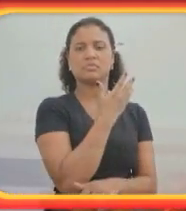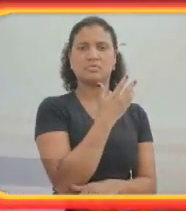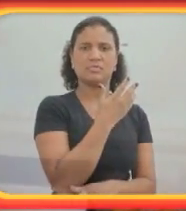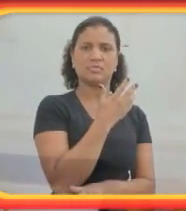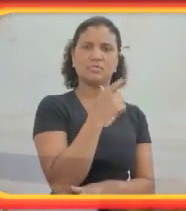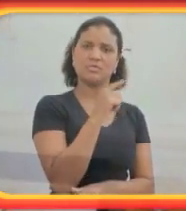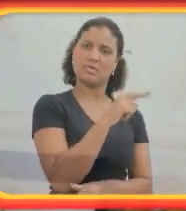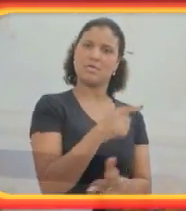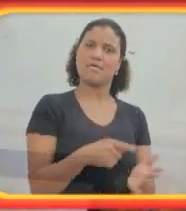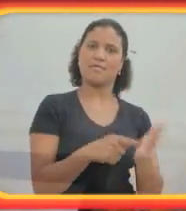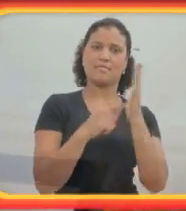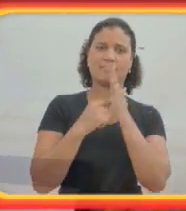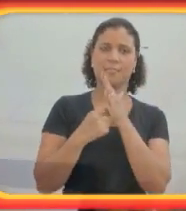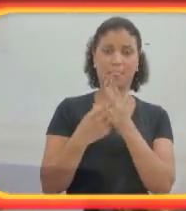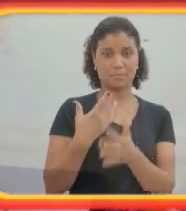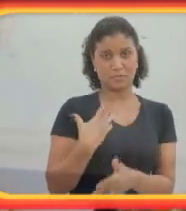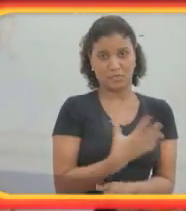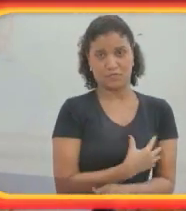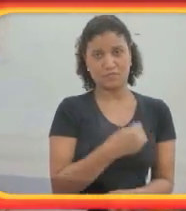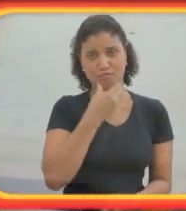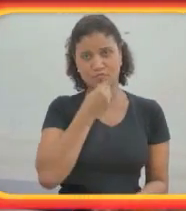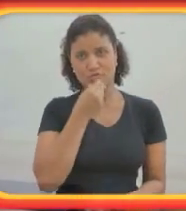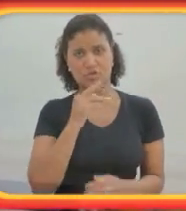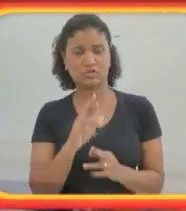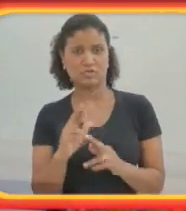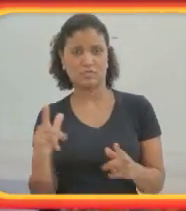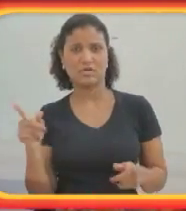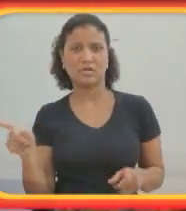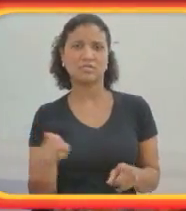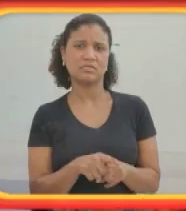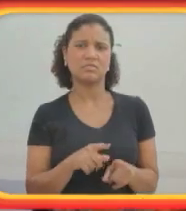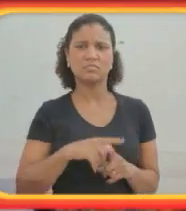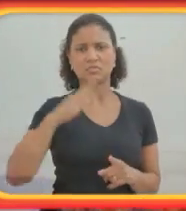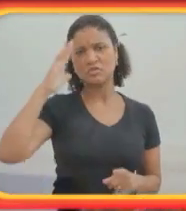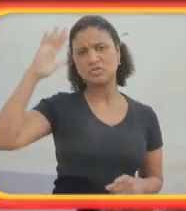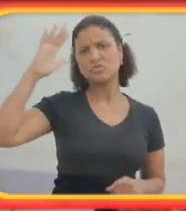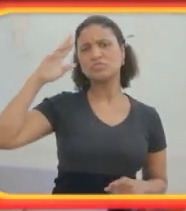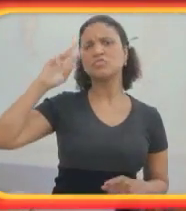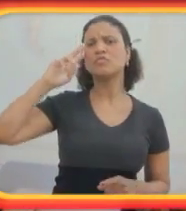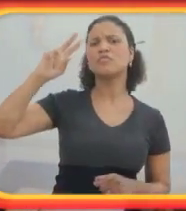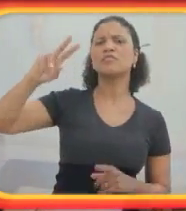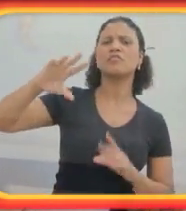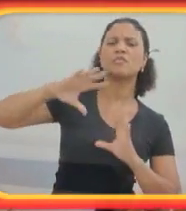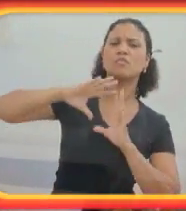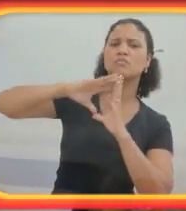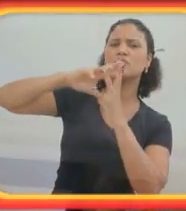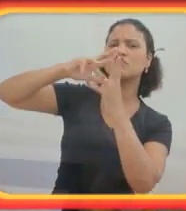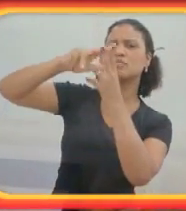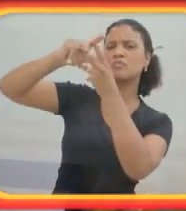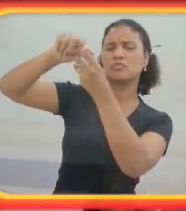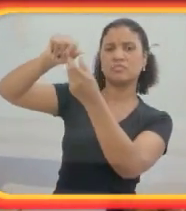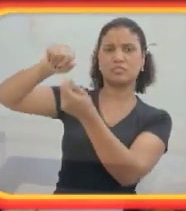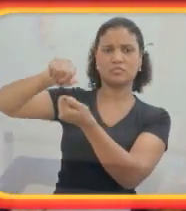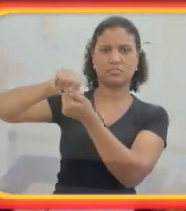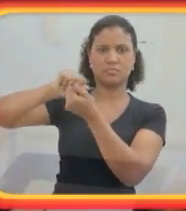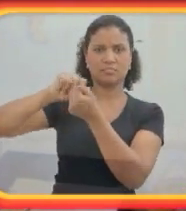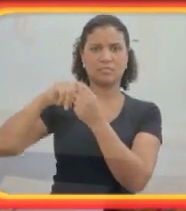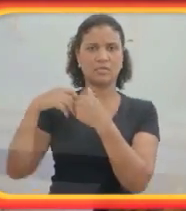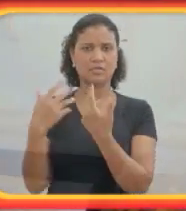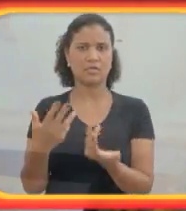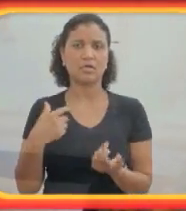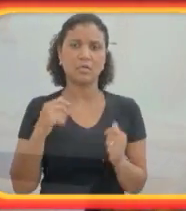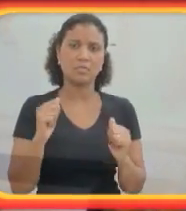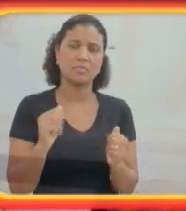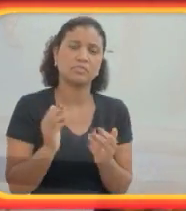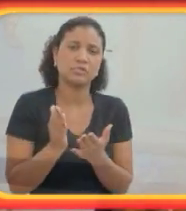Meu filho é diferente. Ele também sonha em ver o mundo e percorrer algumas estradas. Então, eu pude dividir uma ou outra